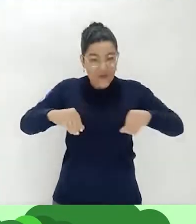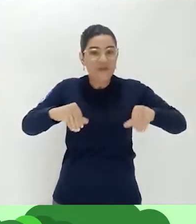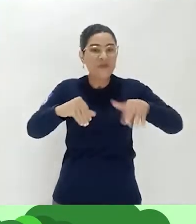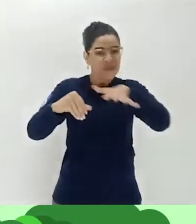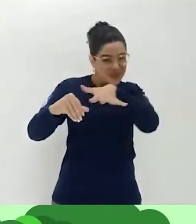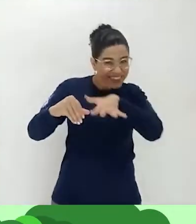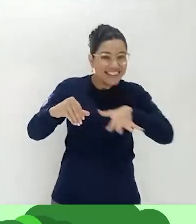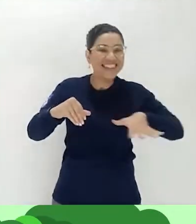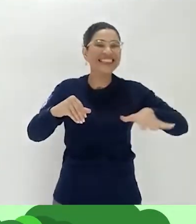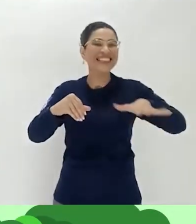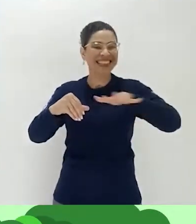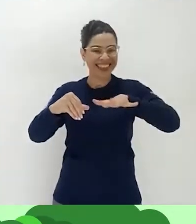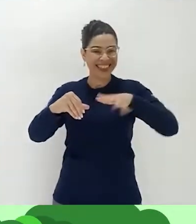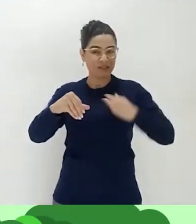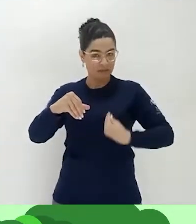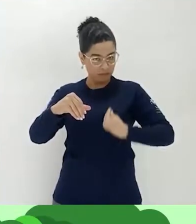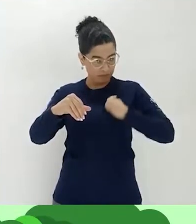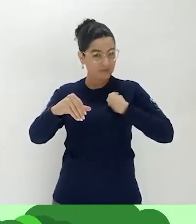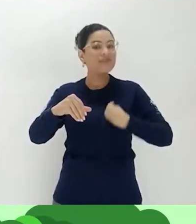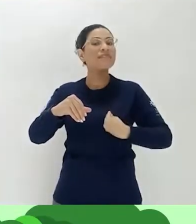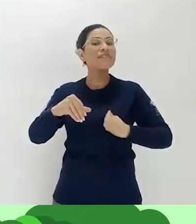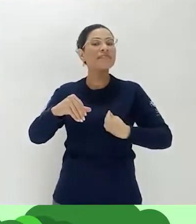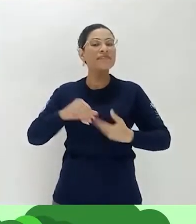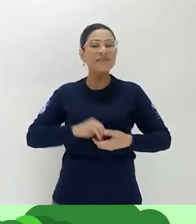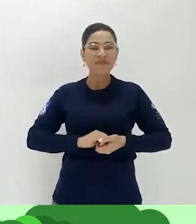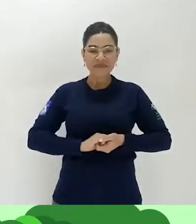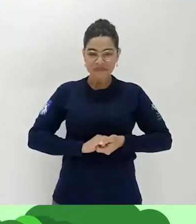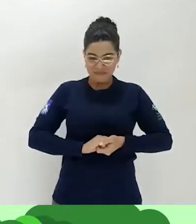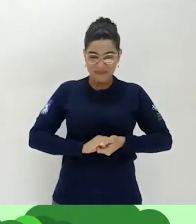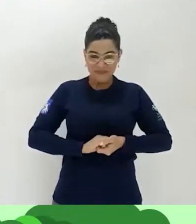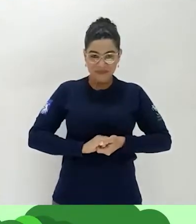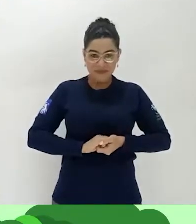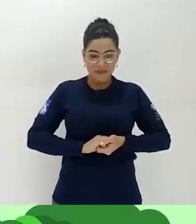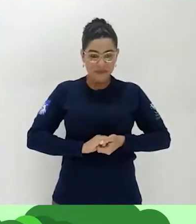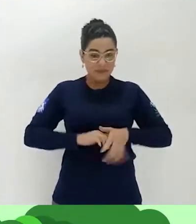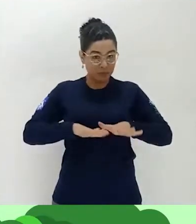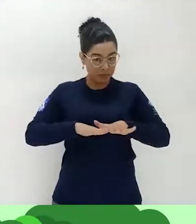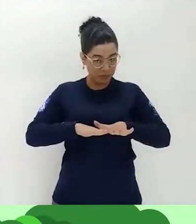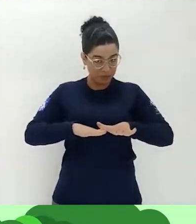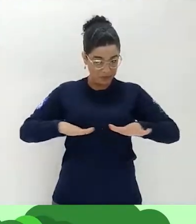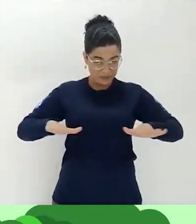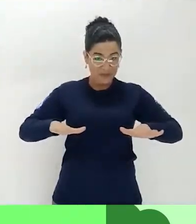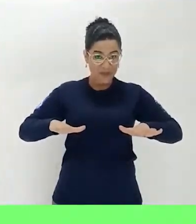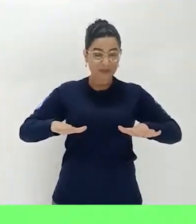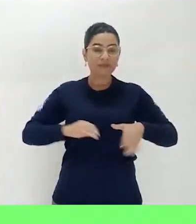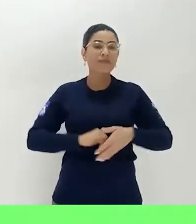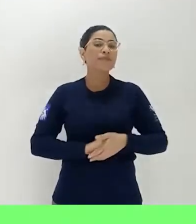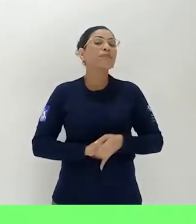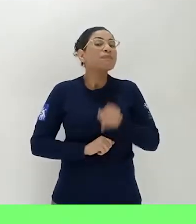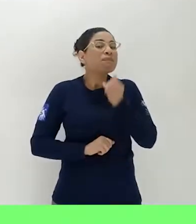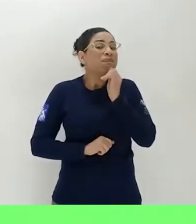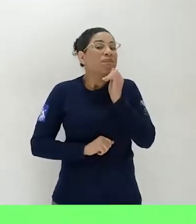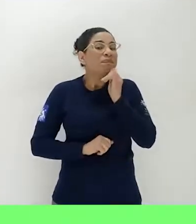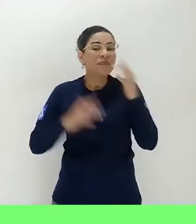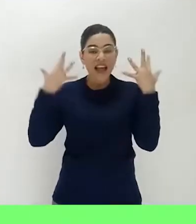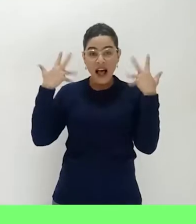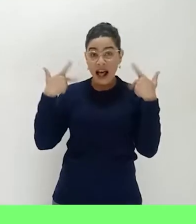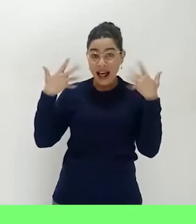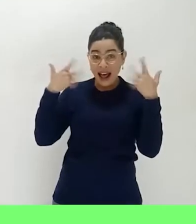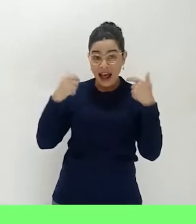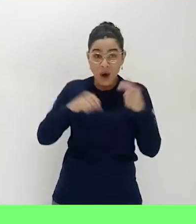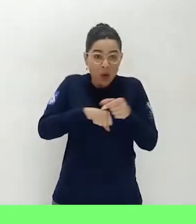vivem na terra ou a maior parte do tempo na terra, né? No chão. O leão, a